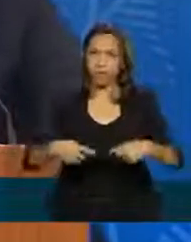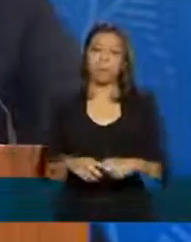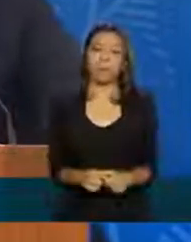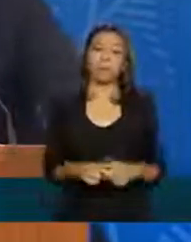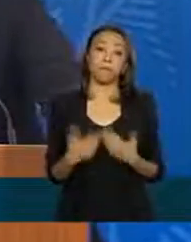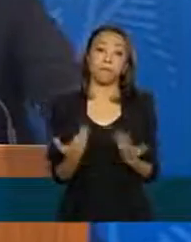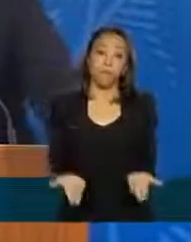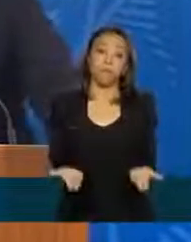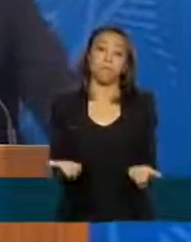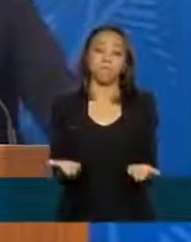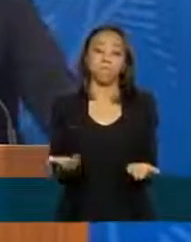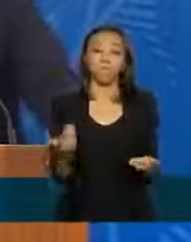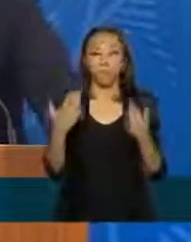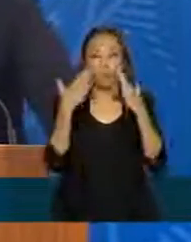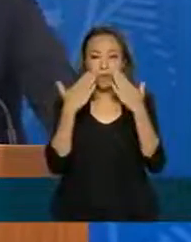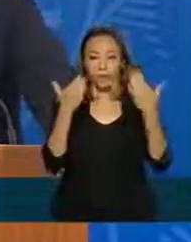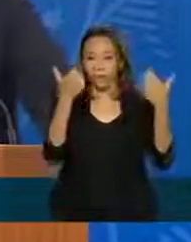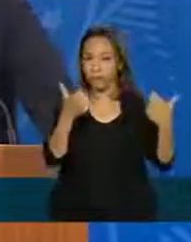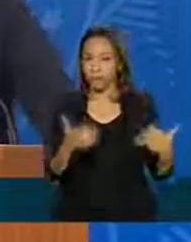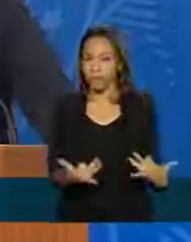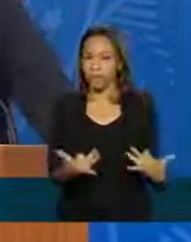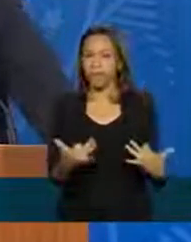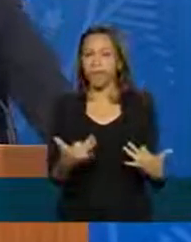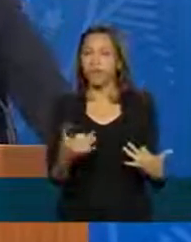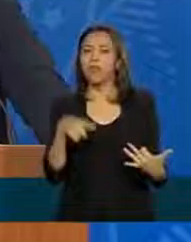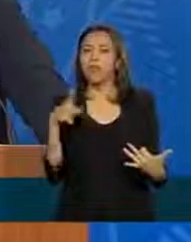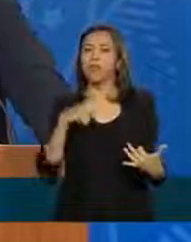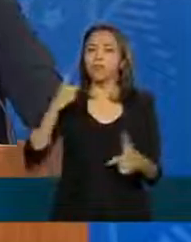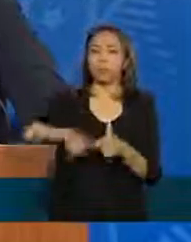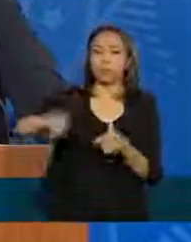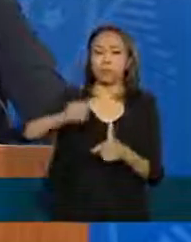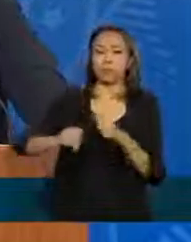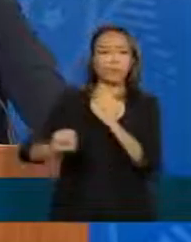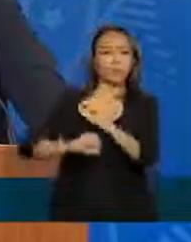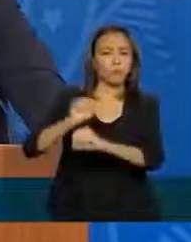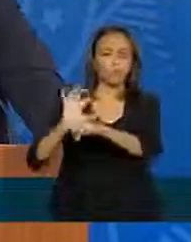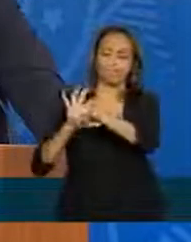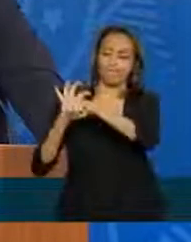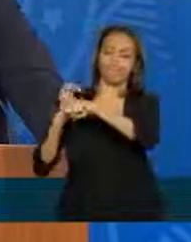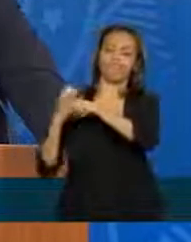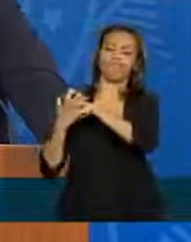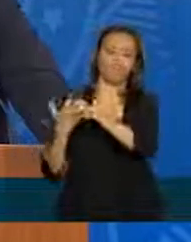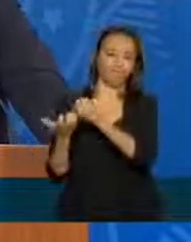Então, diante disso, nós temos agora o problema do coronavírus. Então,